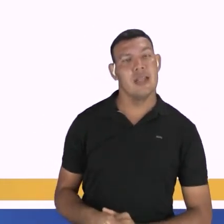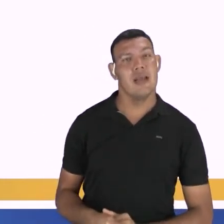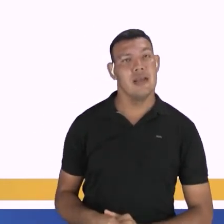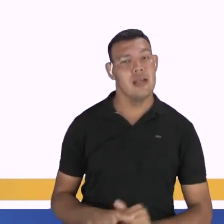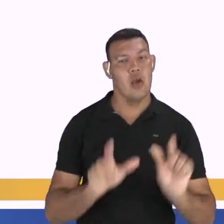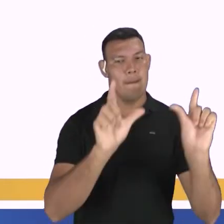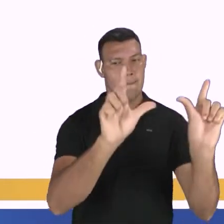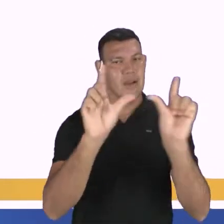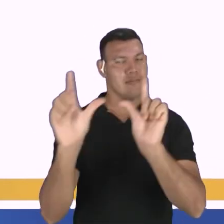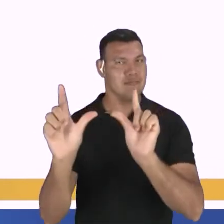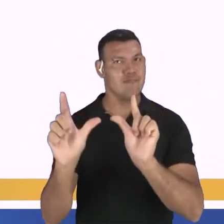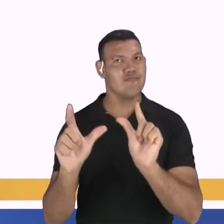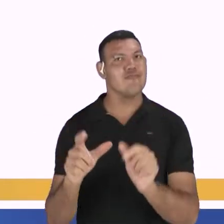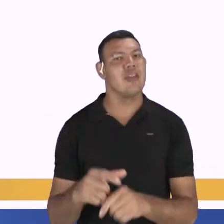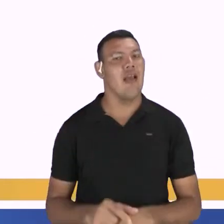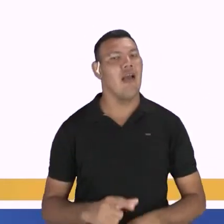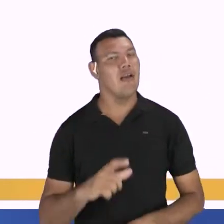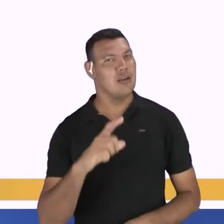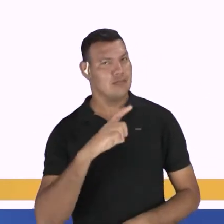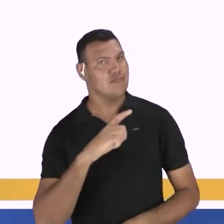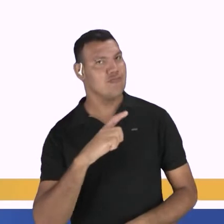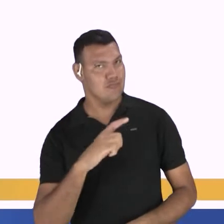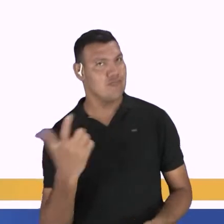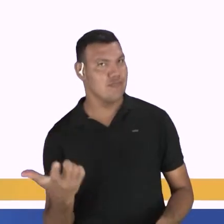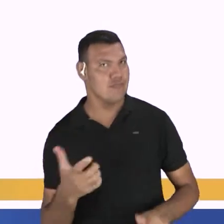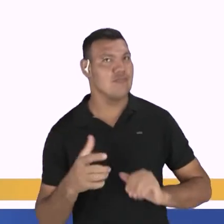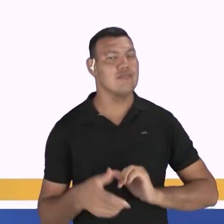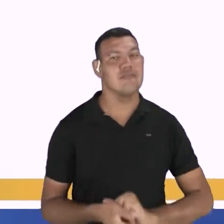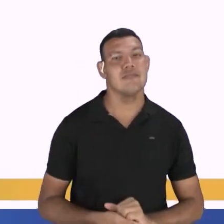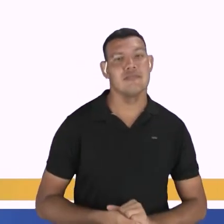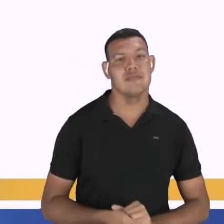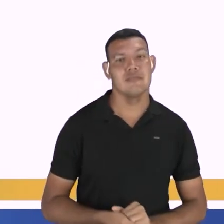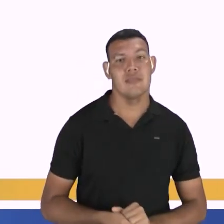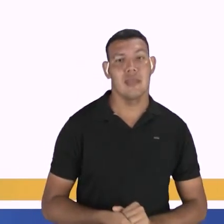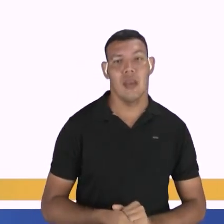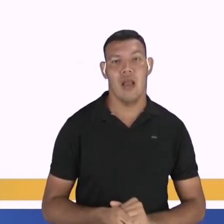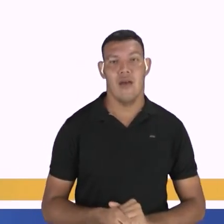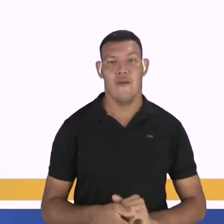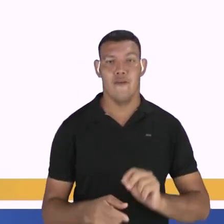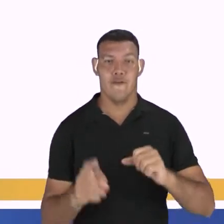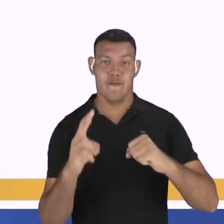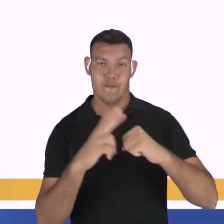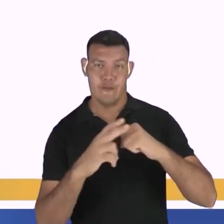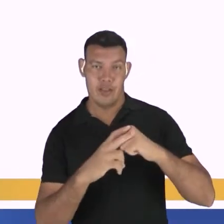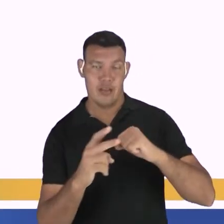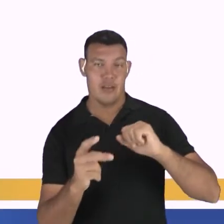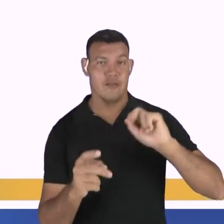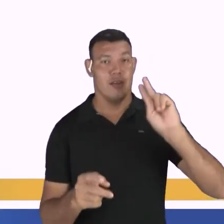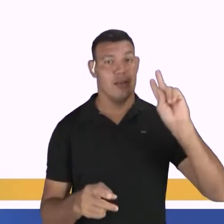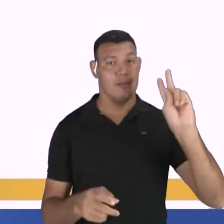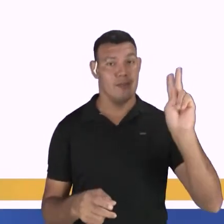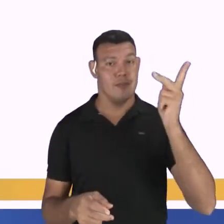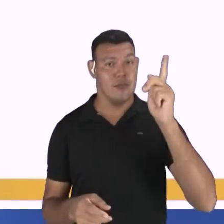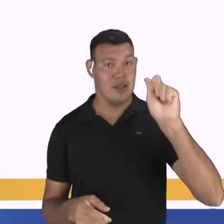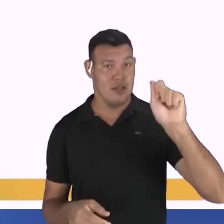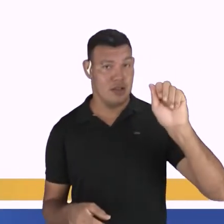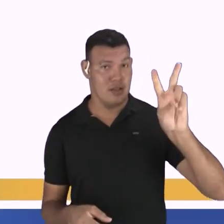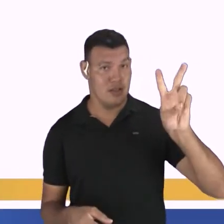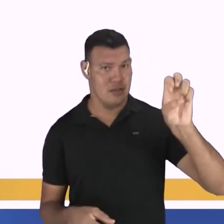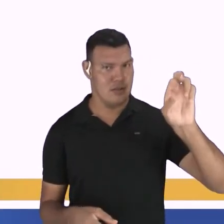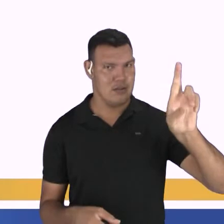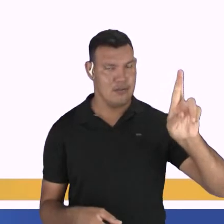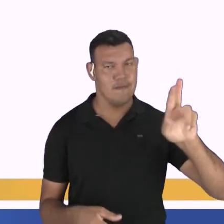vem do verbo haver. Lembram que eu falei que o verbo haver, no sentido de existir, ele é